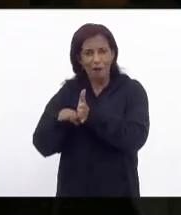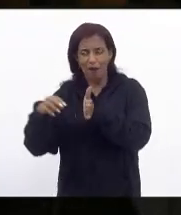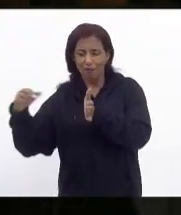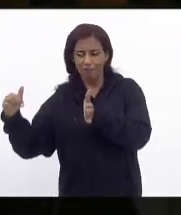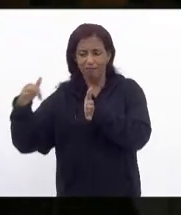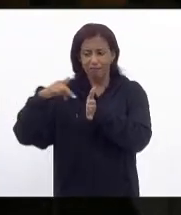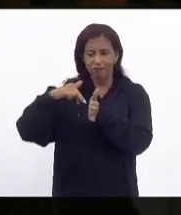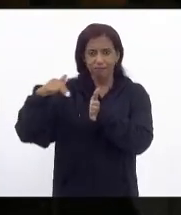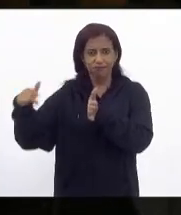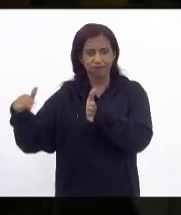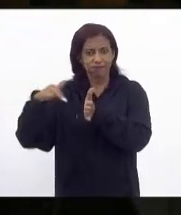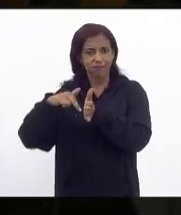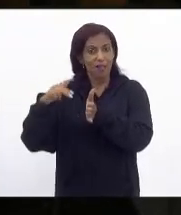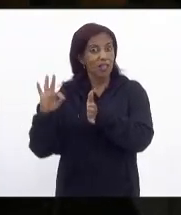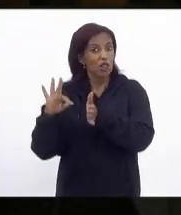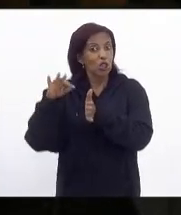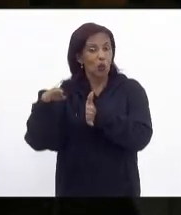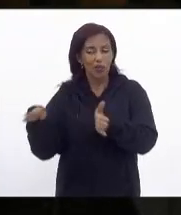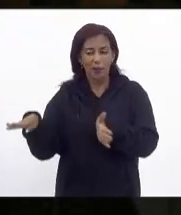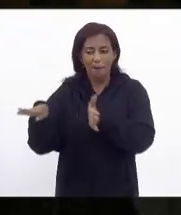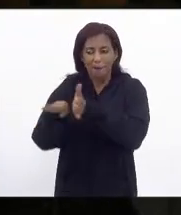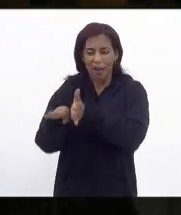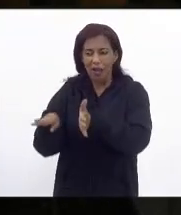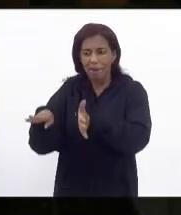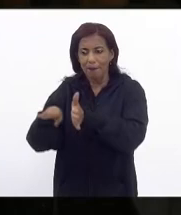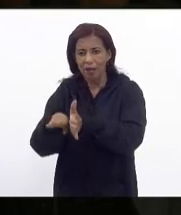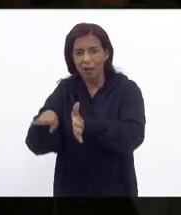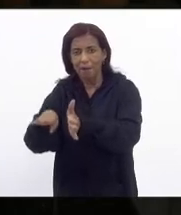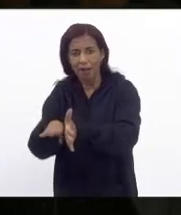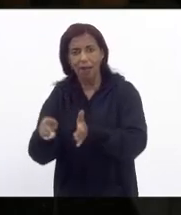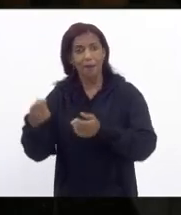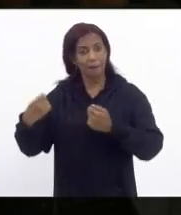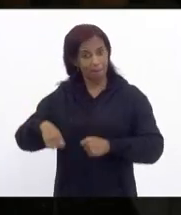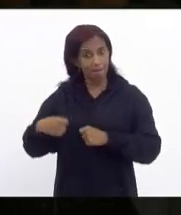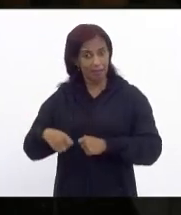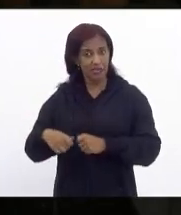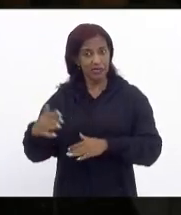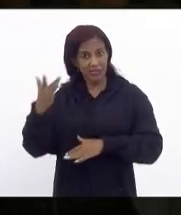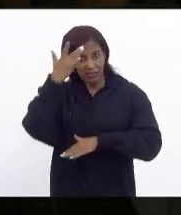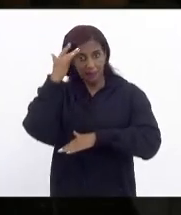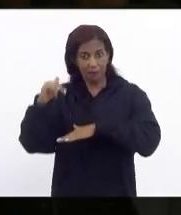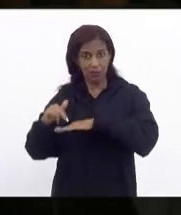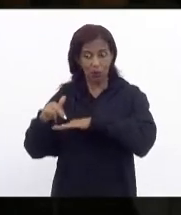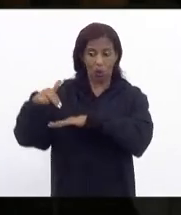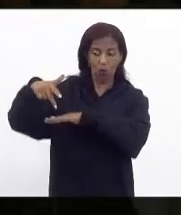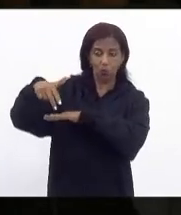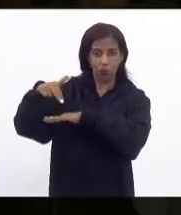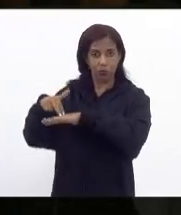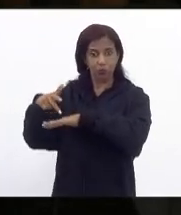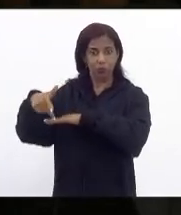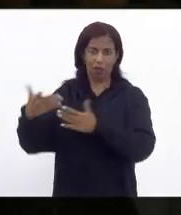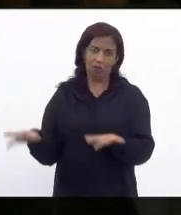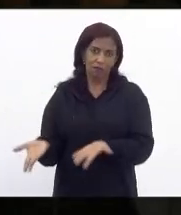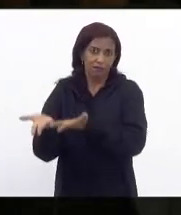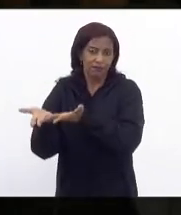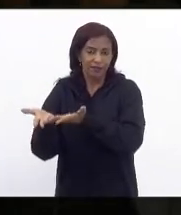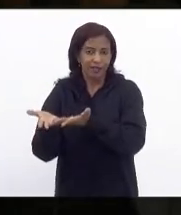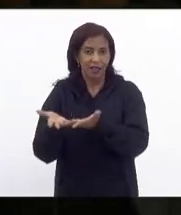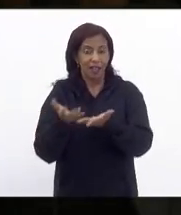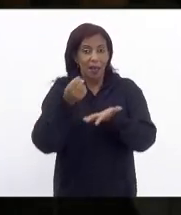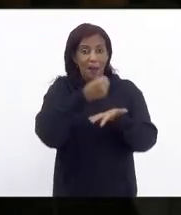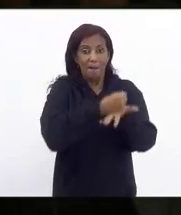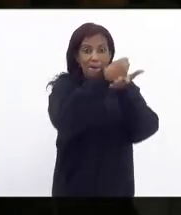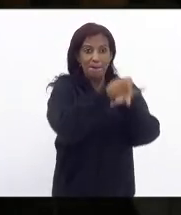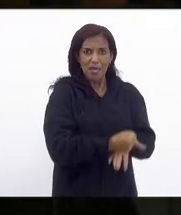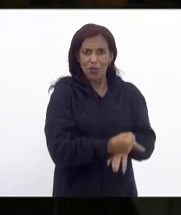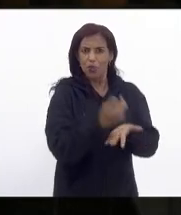isso é necessário em toda e qualquer estação do transporte ferroviário de passageiros em toda e qualquer estação isso é óbvio o transporte de carga isso